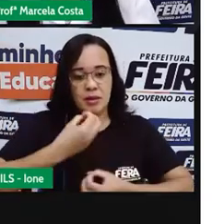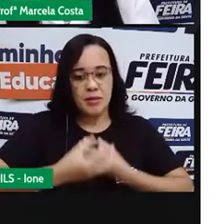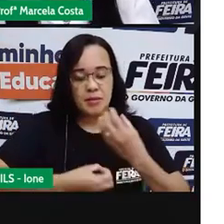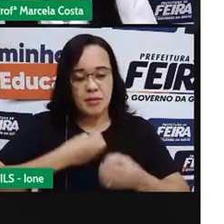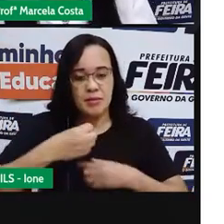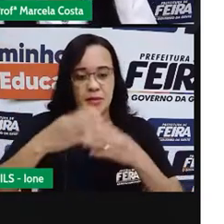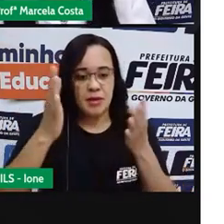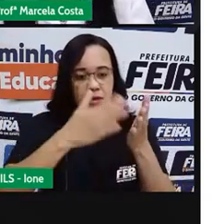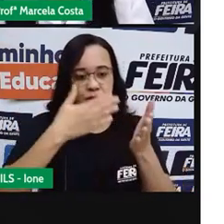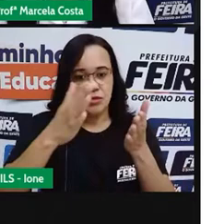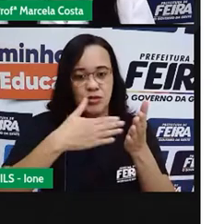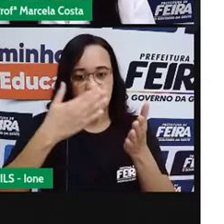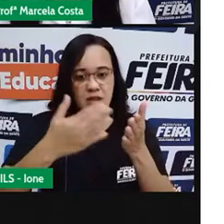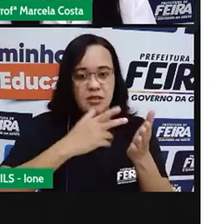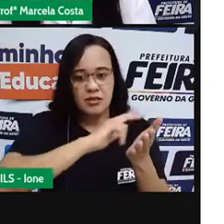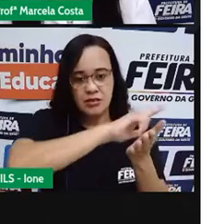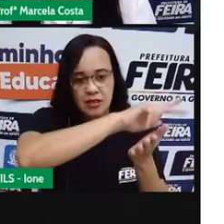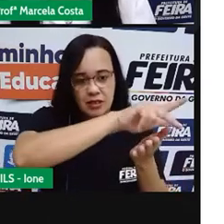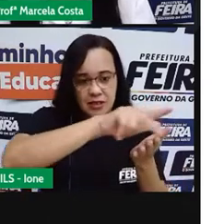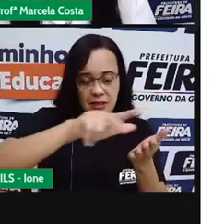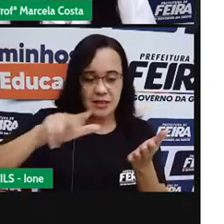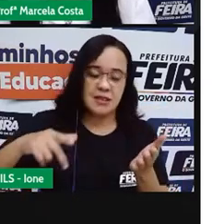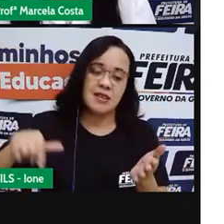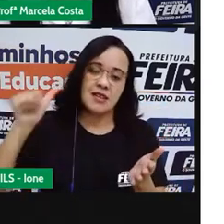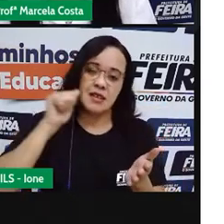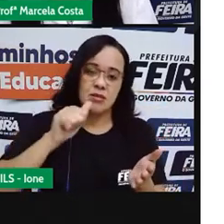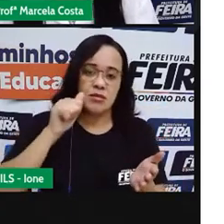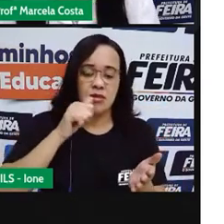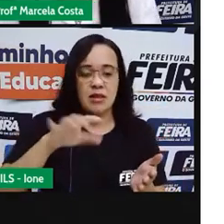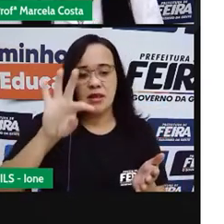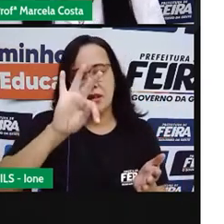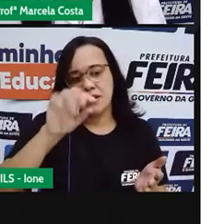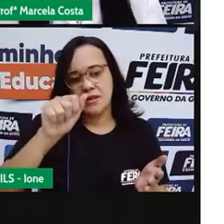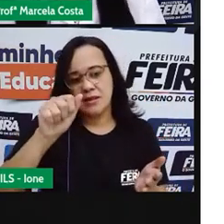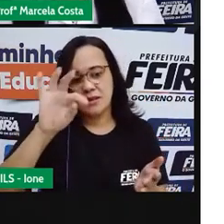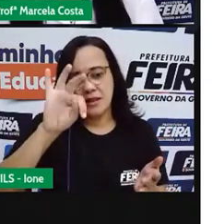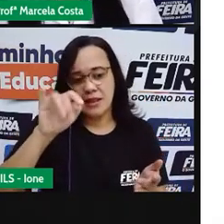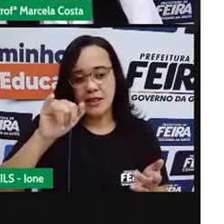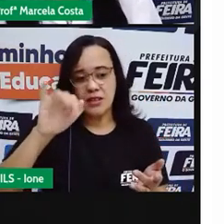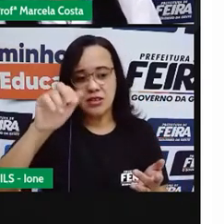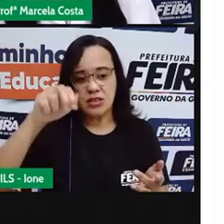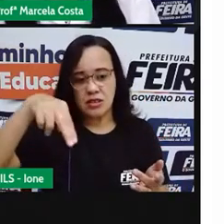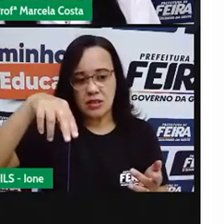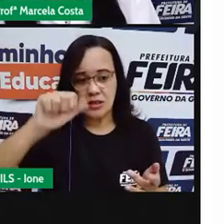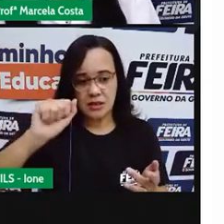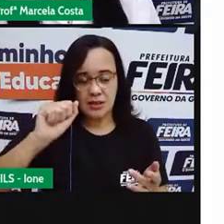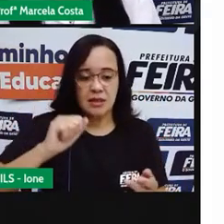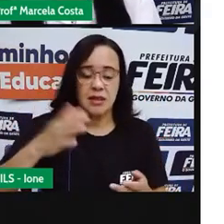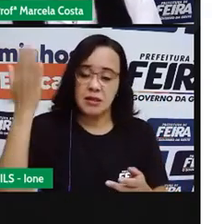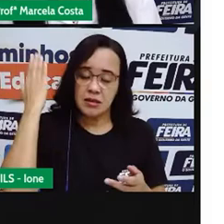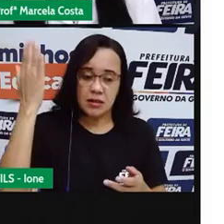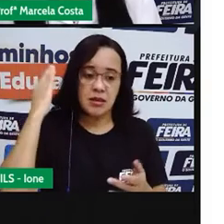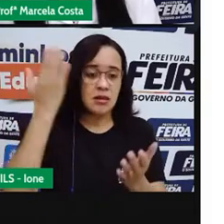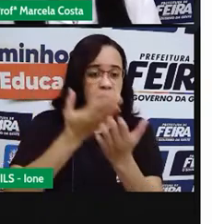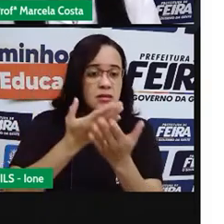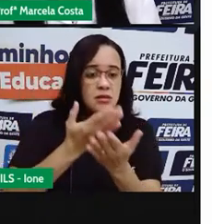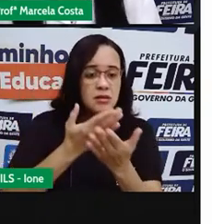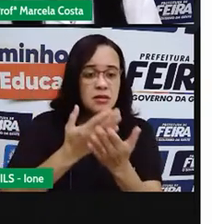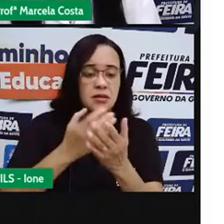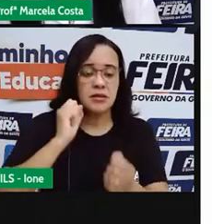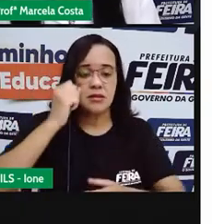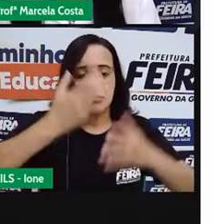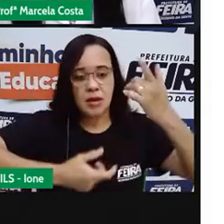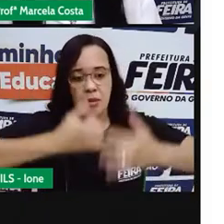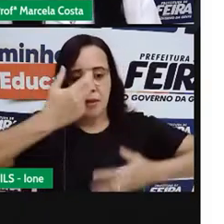livro Diversidade de Tatiana Berning. Lembra que a gente já viu ele na outra aula e falava sobre